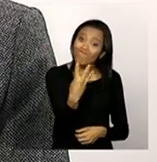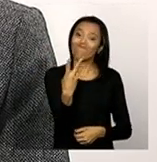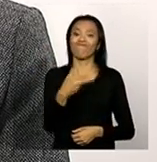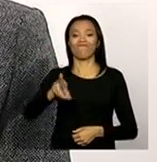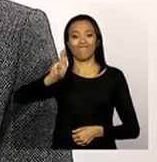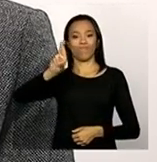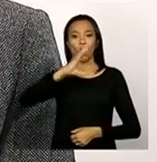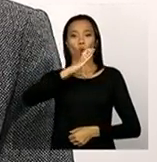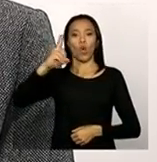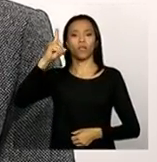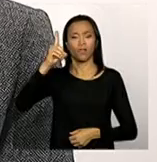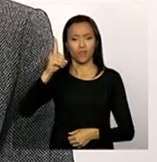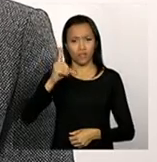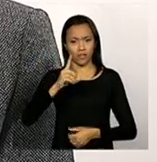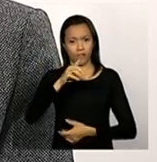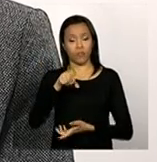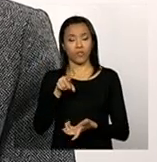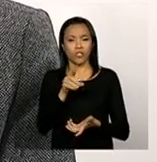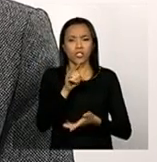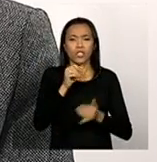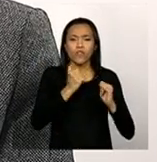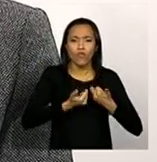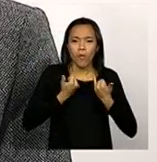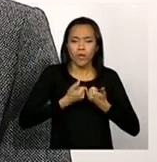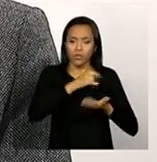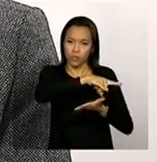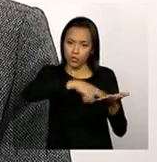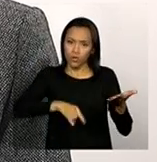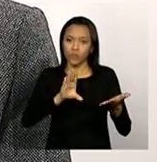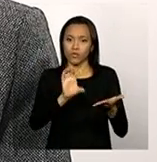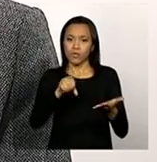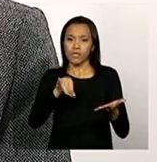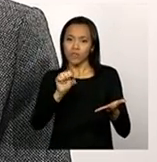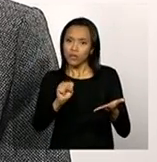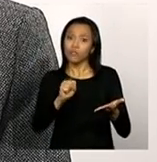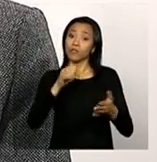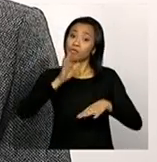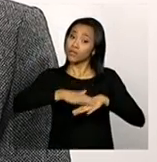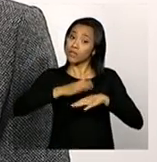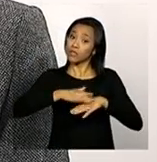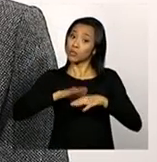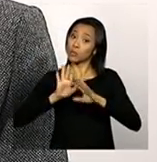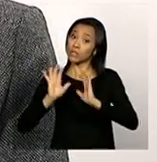coordenação do censo, cada um, obviamente, na sua esfera de competência.